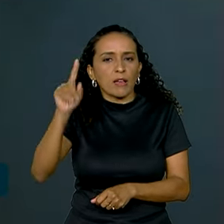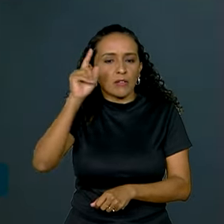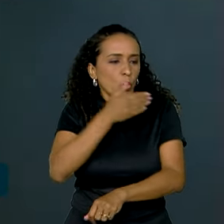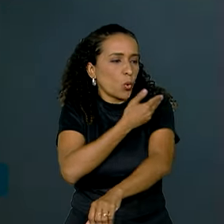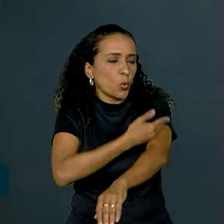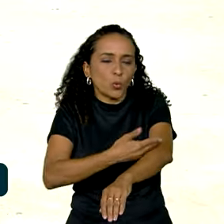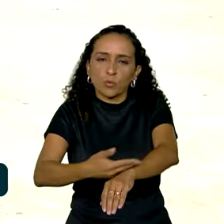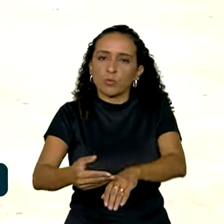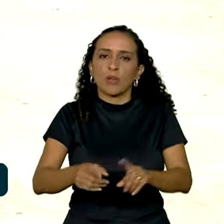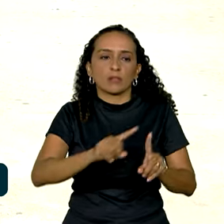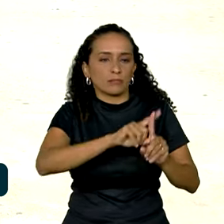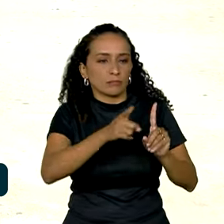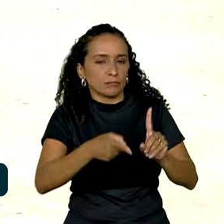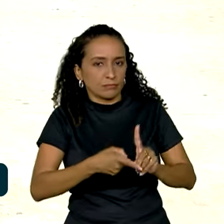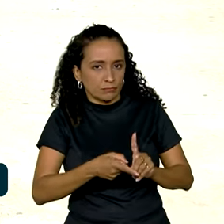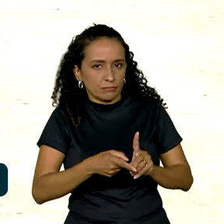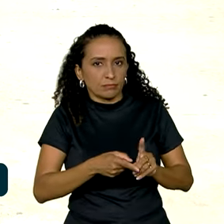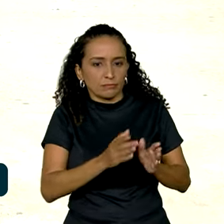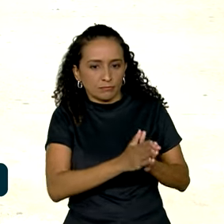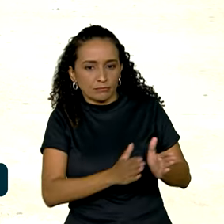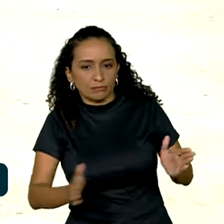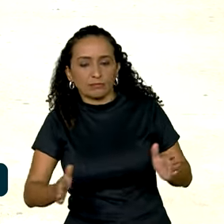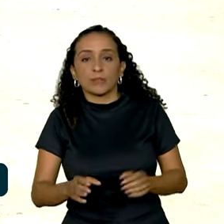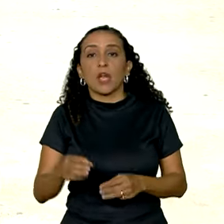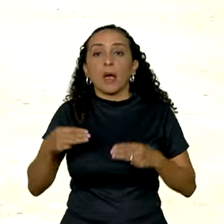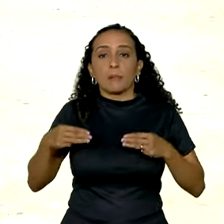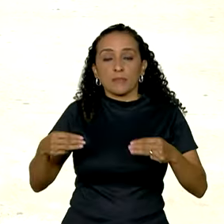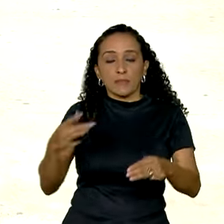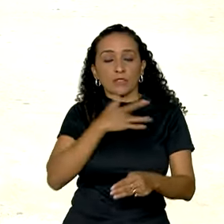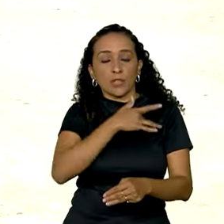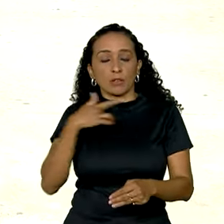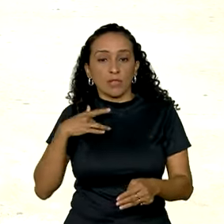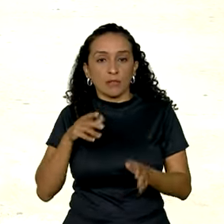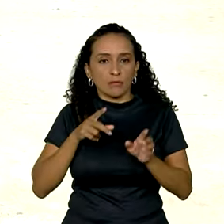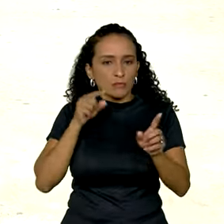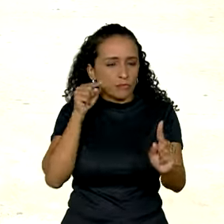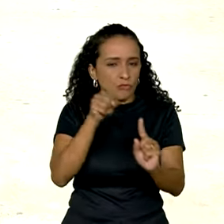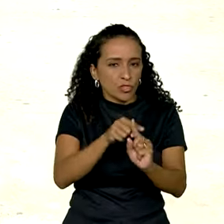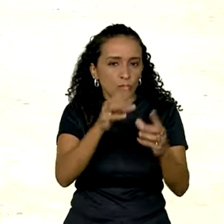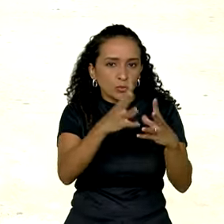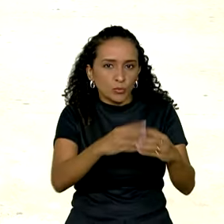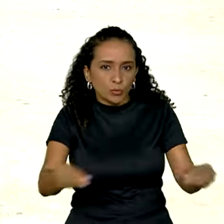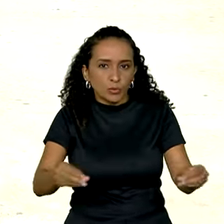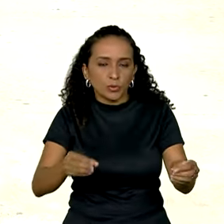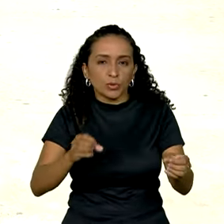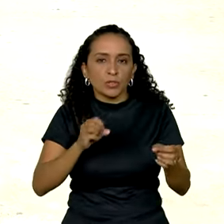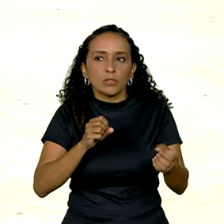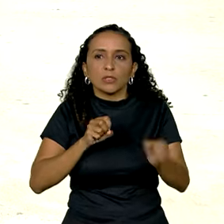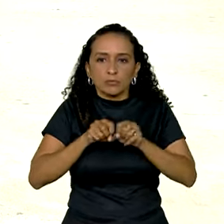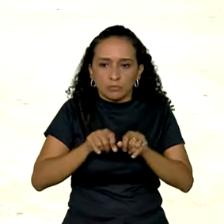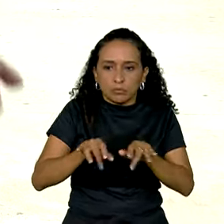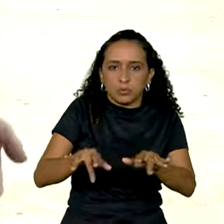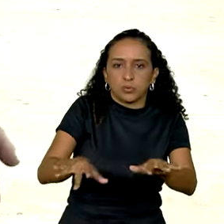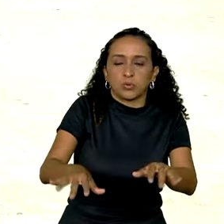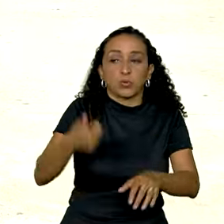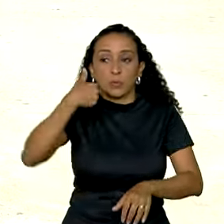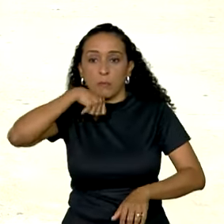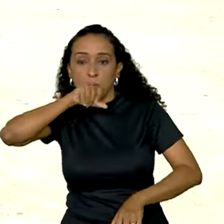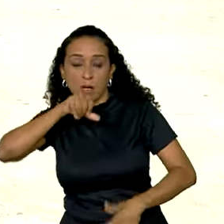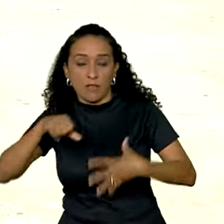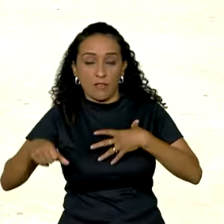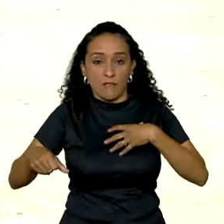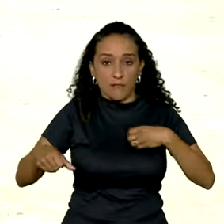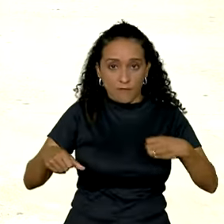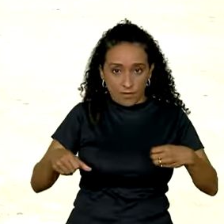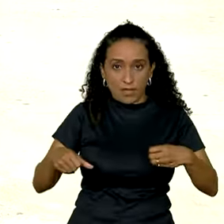do pré-natal. O Ministério da Saúde tem como meta a eliminação da transmissão vertical entre mãe e